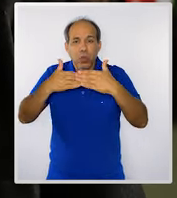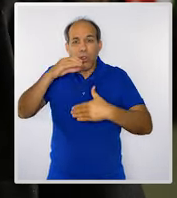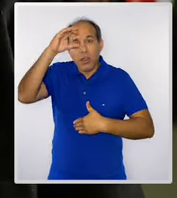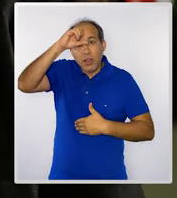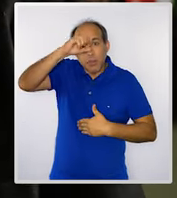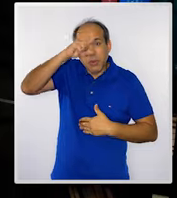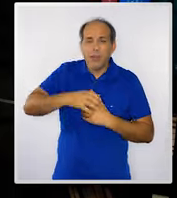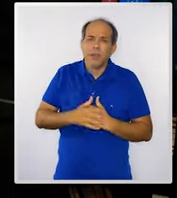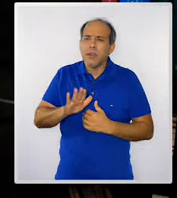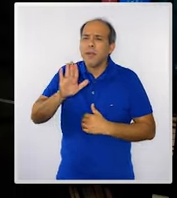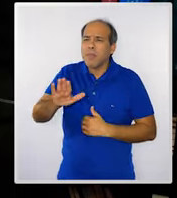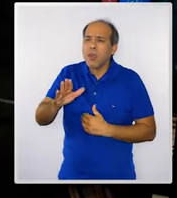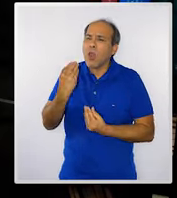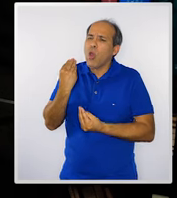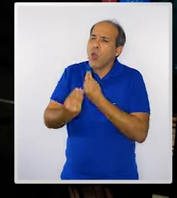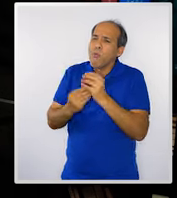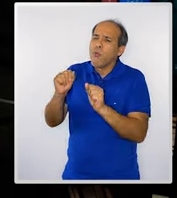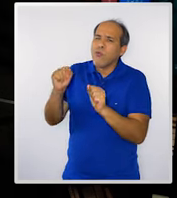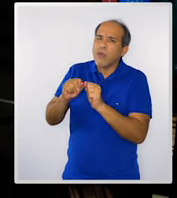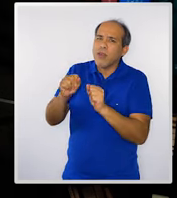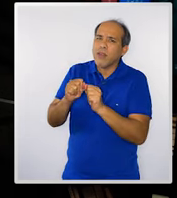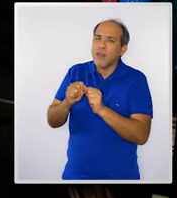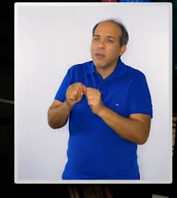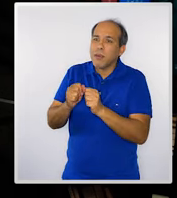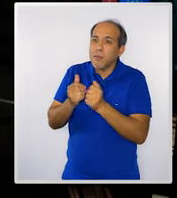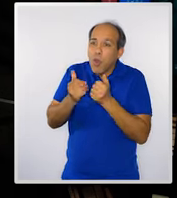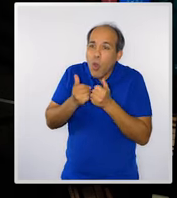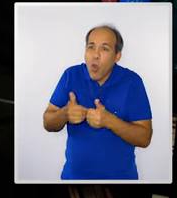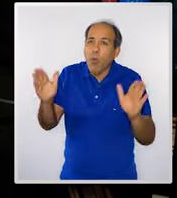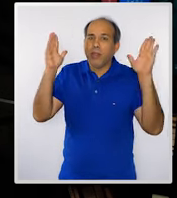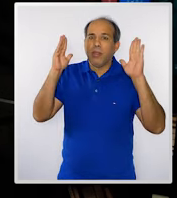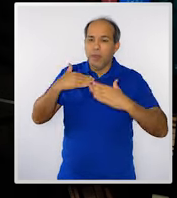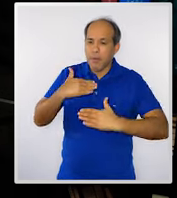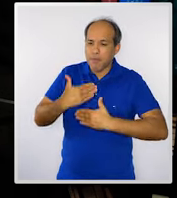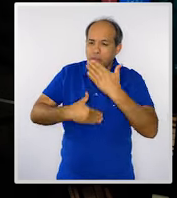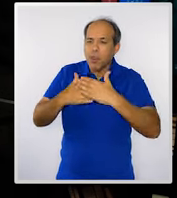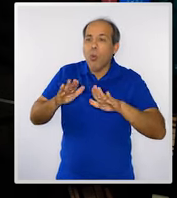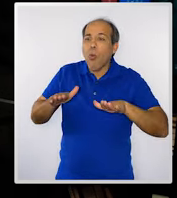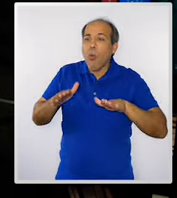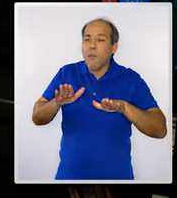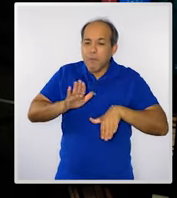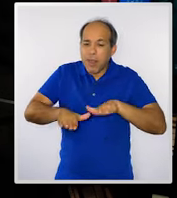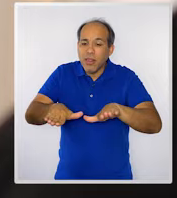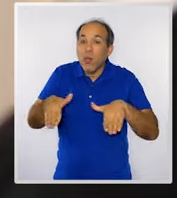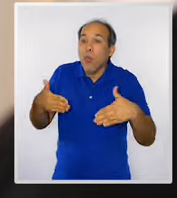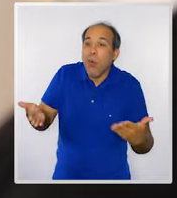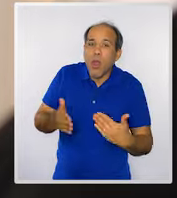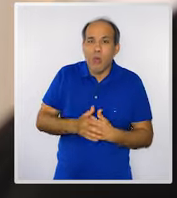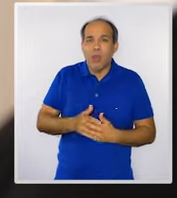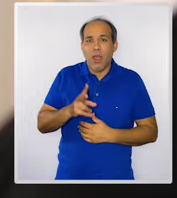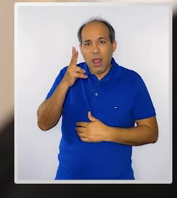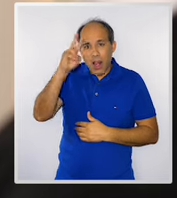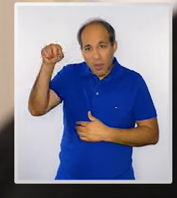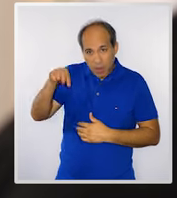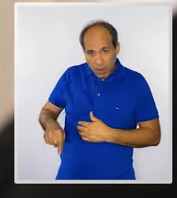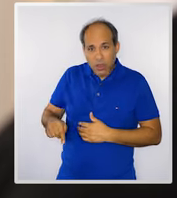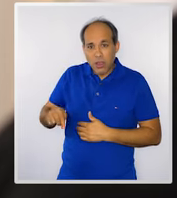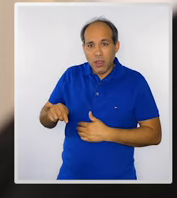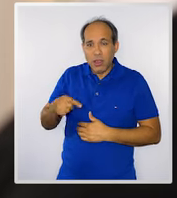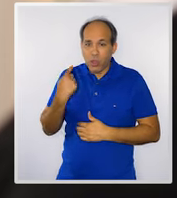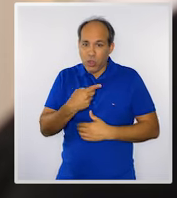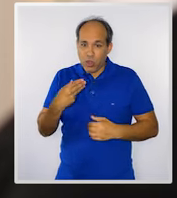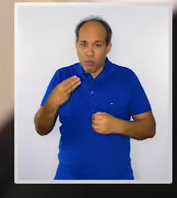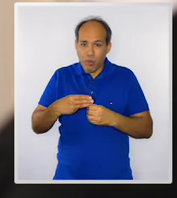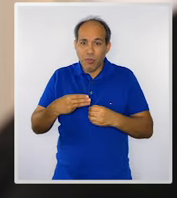aprendizagem. Mas, Franzé, como fazer para iniciar esse processo? Quais são os passos? Lembrando que no nosso município nós